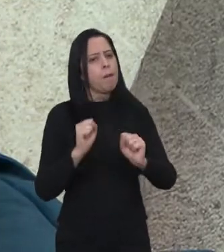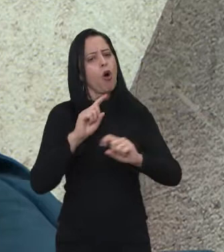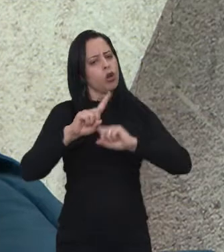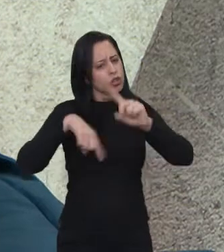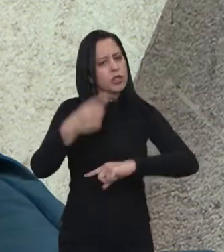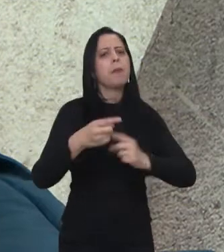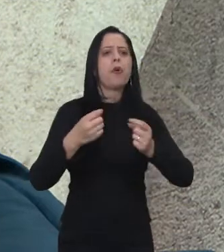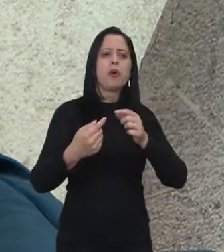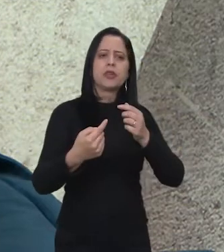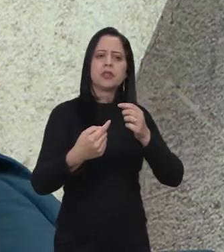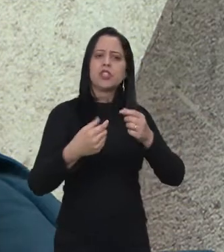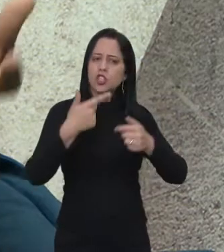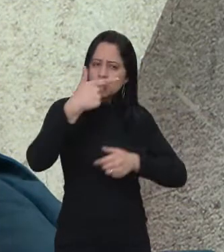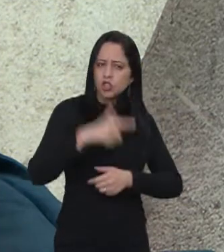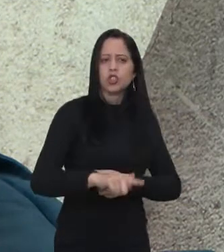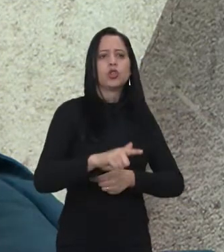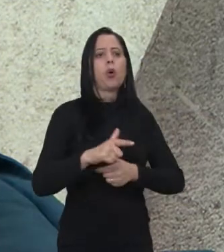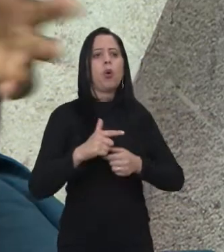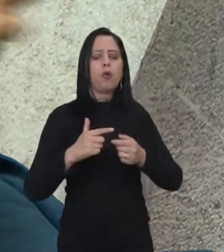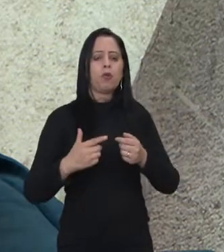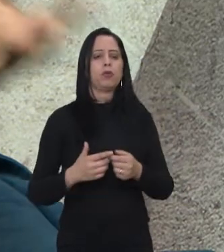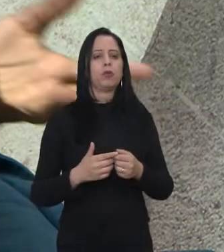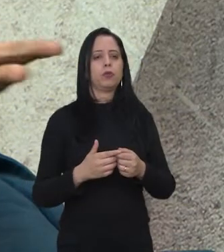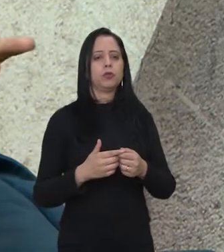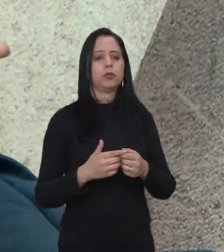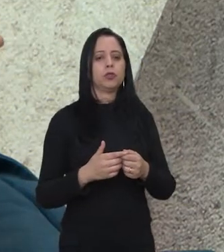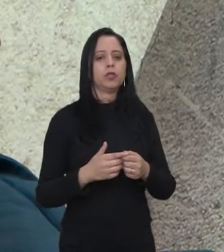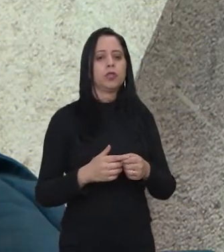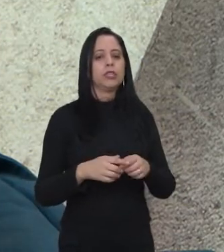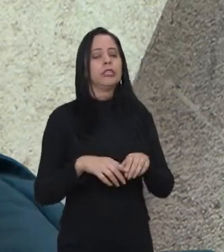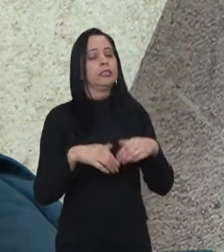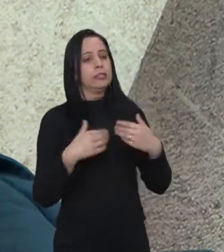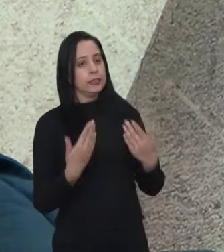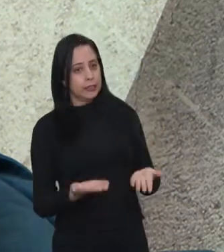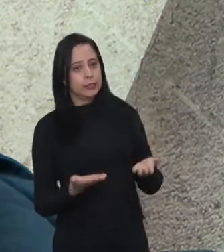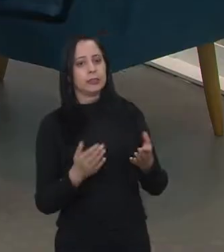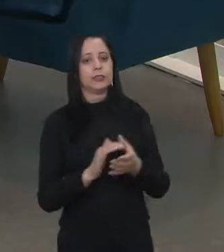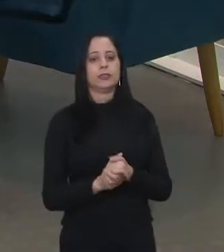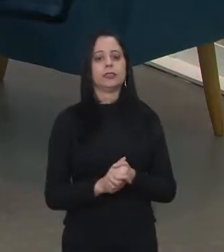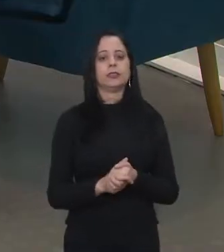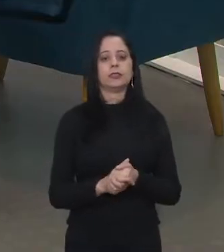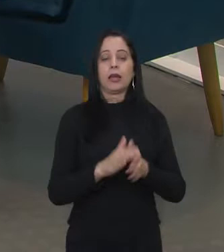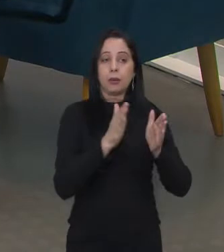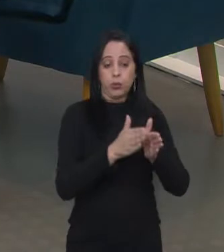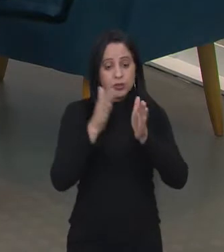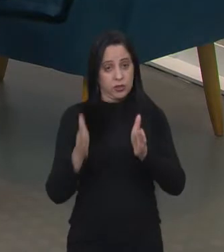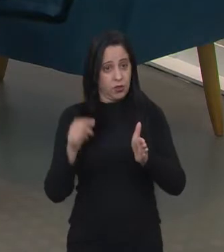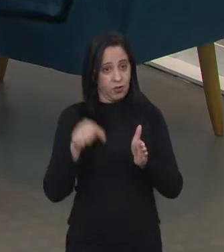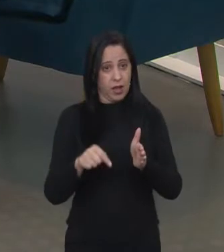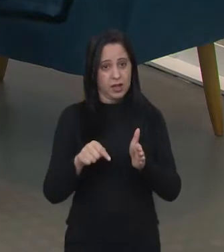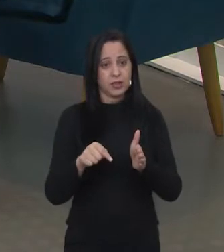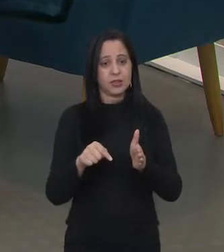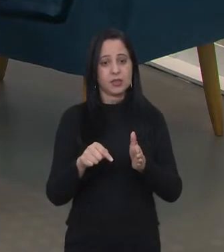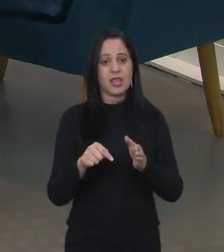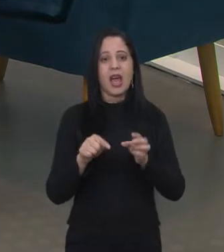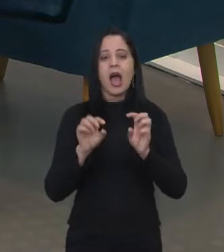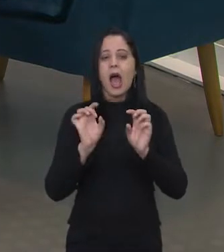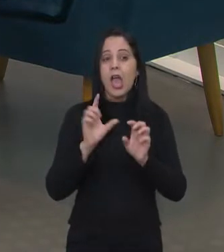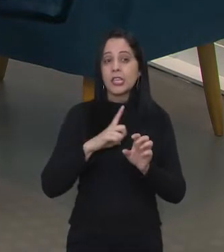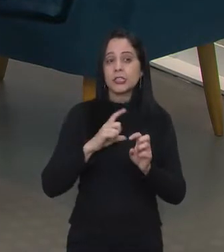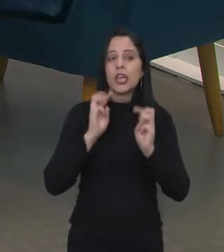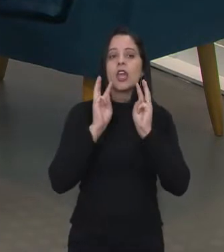próximo processo ou perguntar para a gente onde pode melhorar. Próxima fase, nós damos um workshop